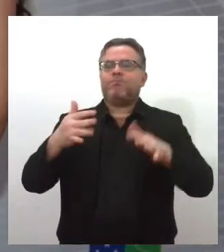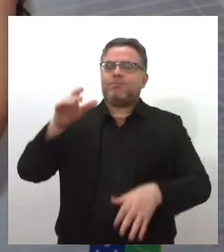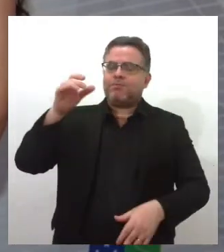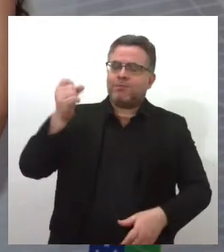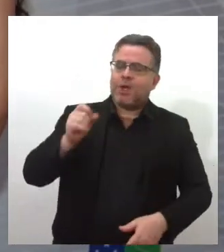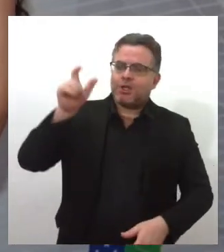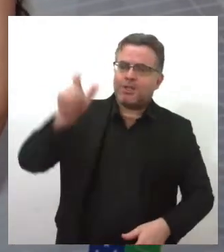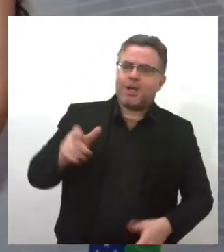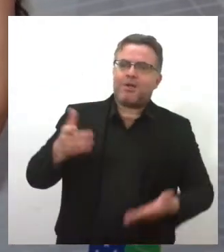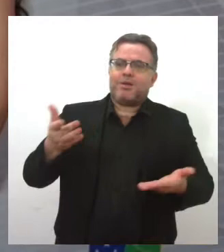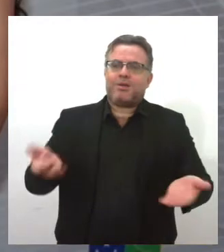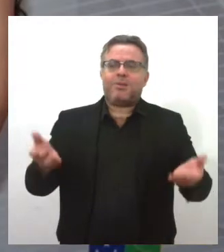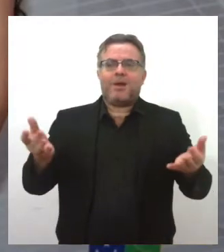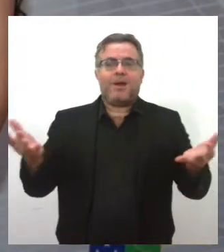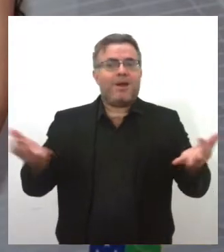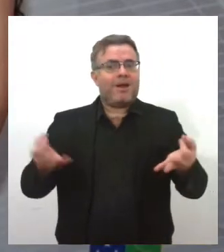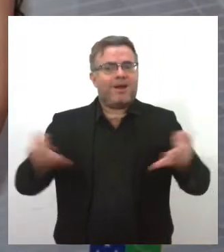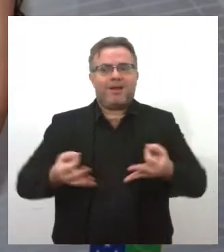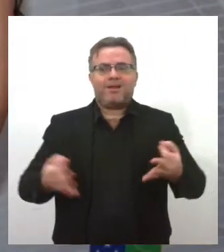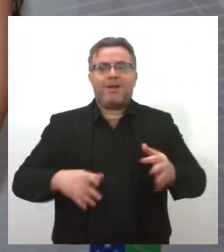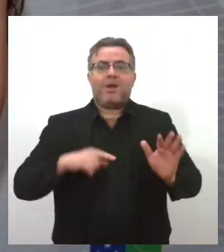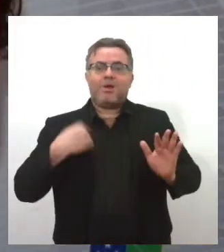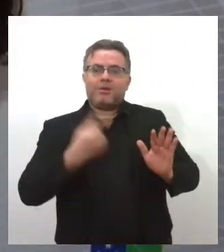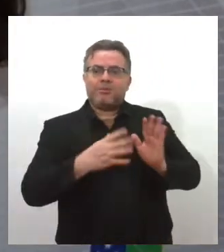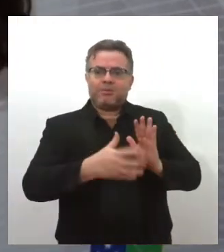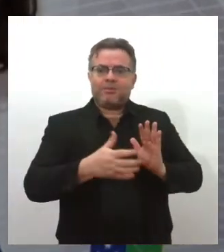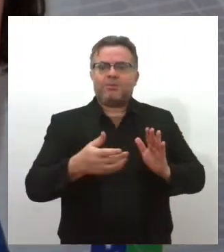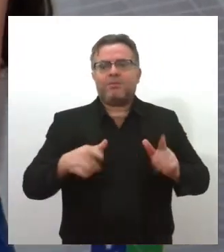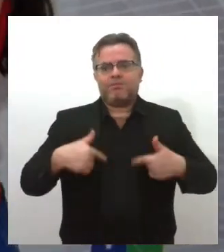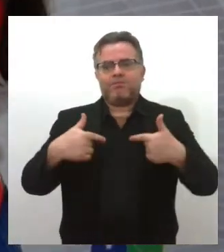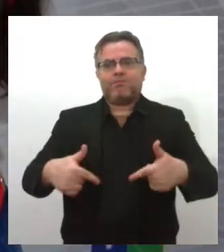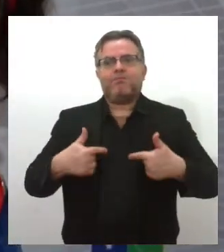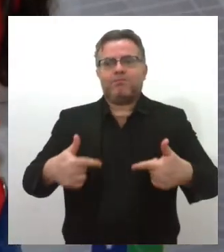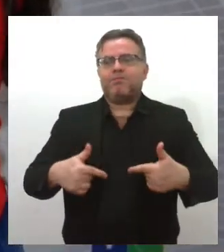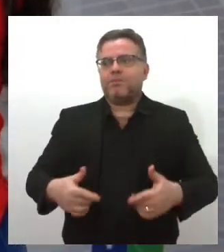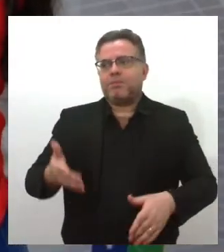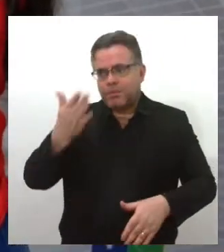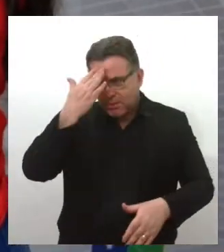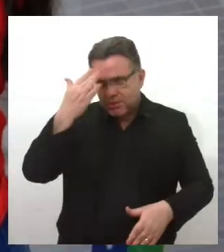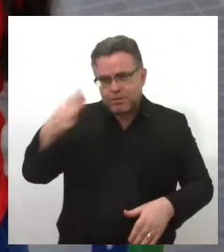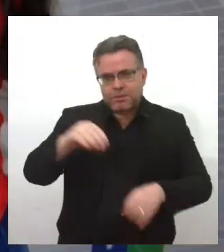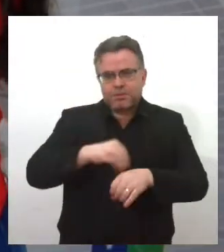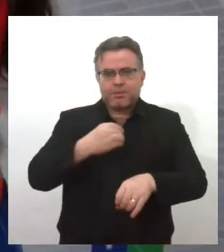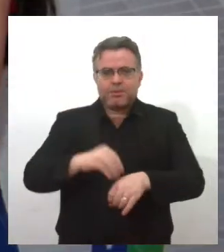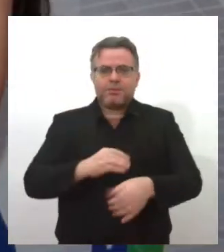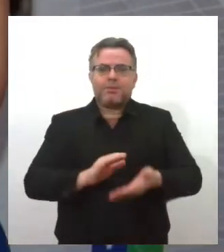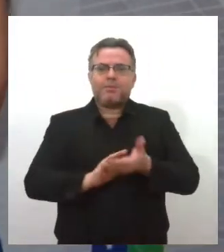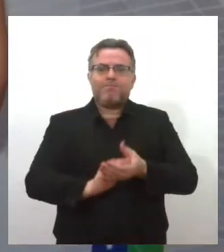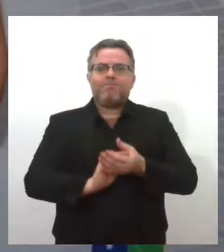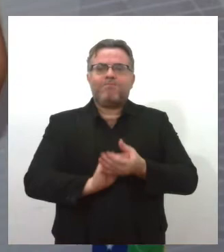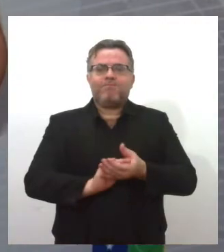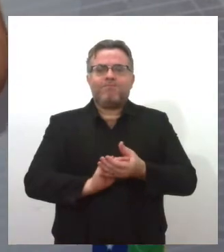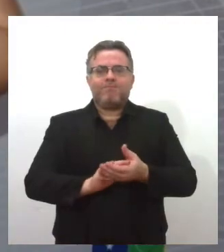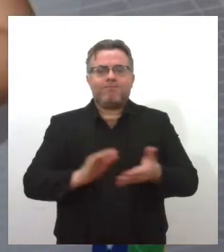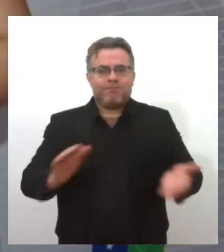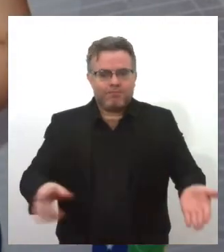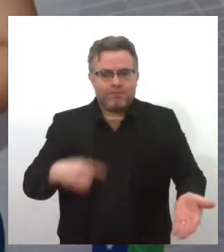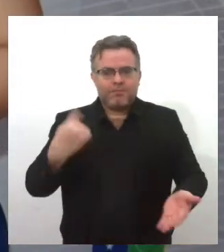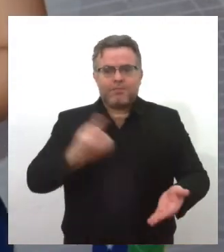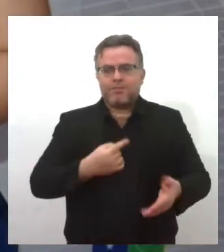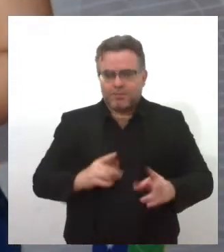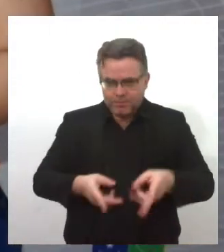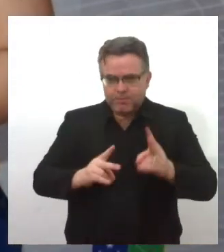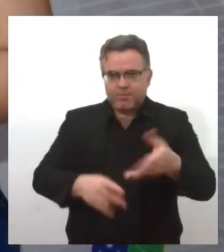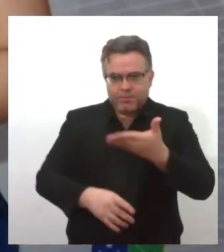que nós, lá no PTB Nacional, iremos fazer. Muito obrigada pelas informações. Parabéns pelo cargo. E nós seguimos